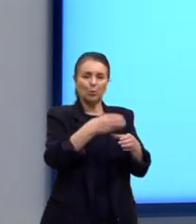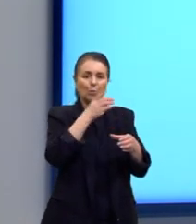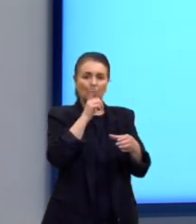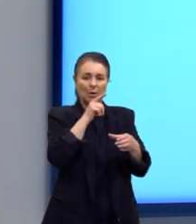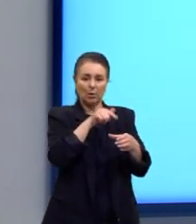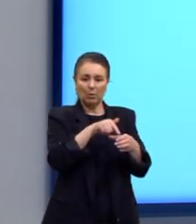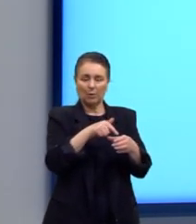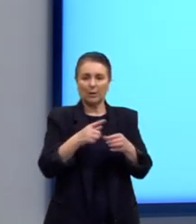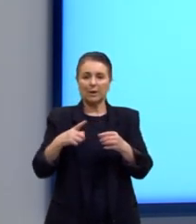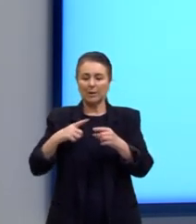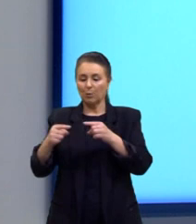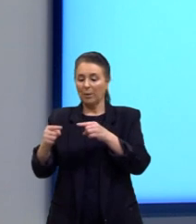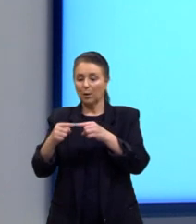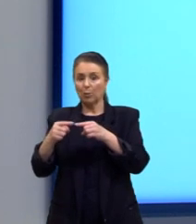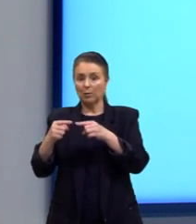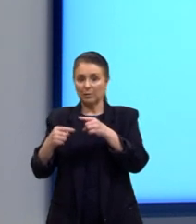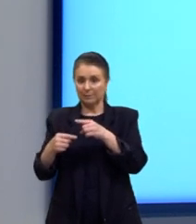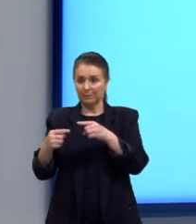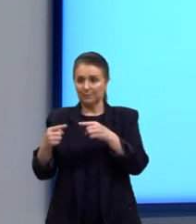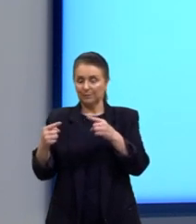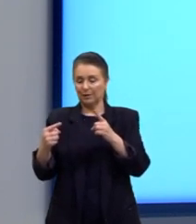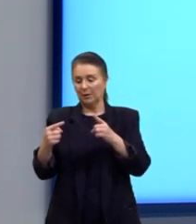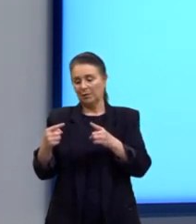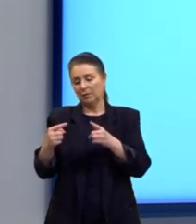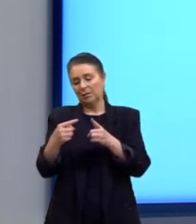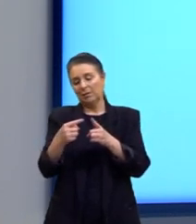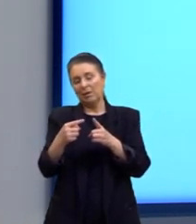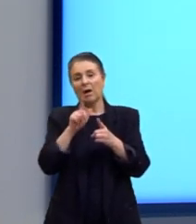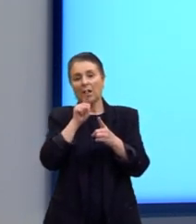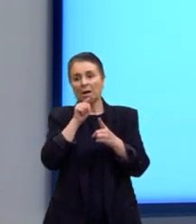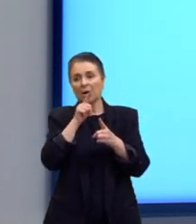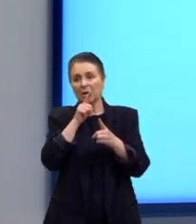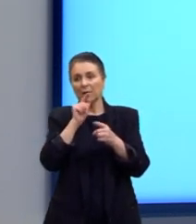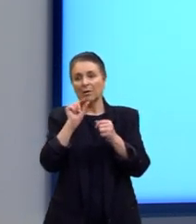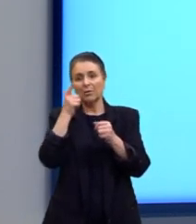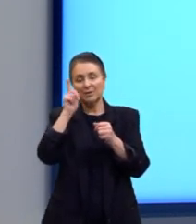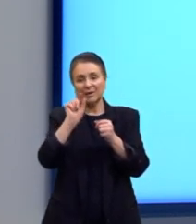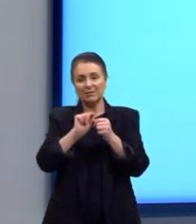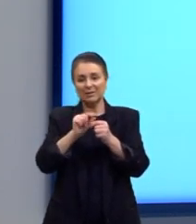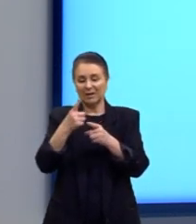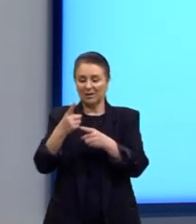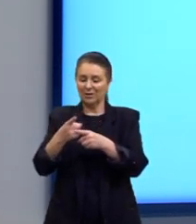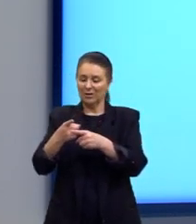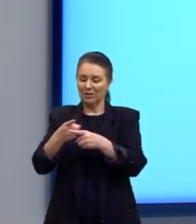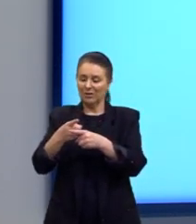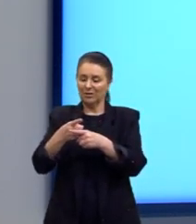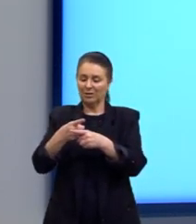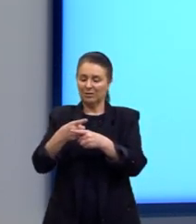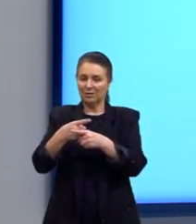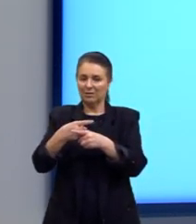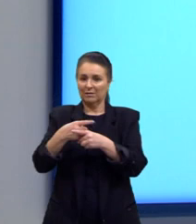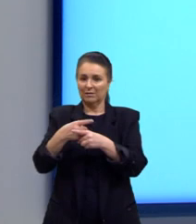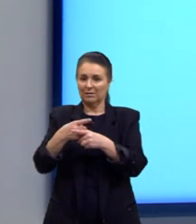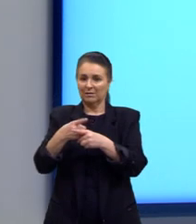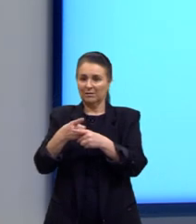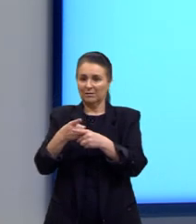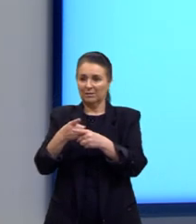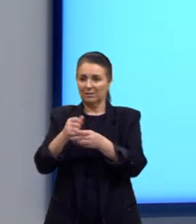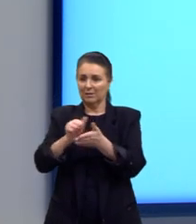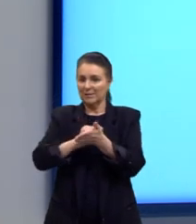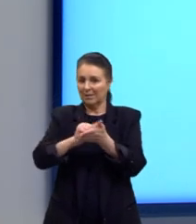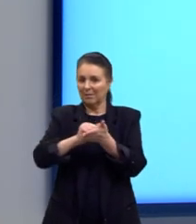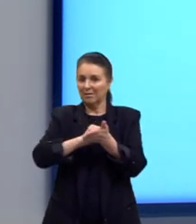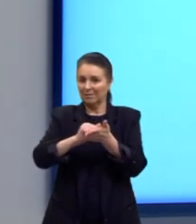agulha, a gente consegue fazer uma bússola, né? A gente começa, então, a atritar essa